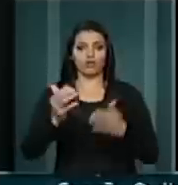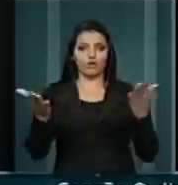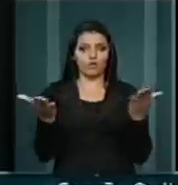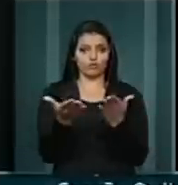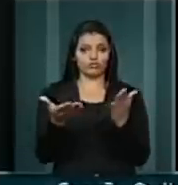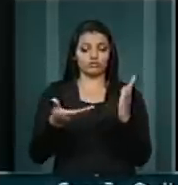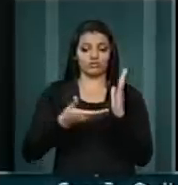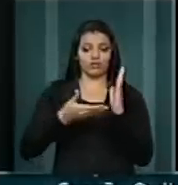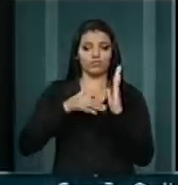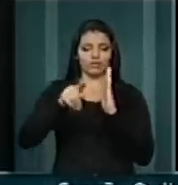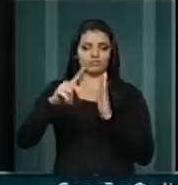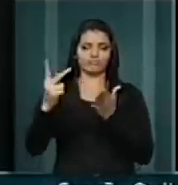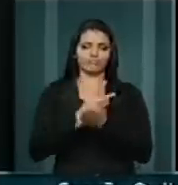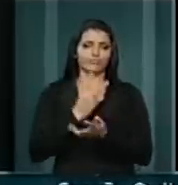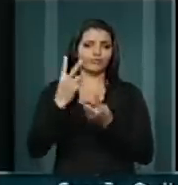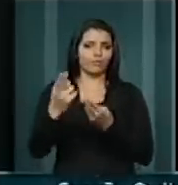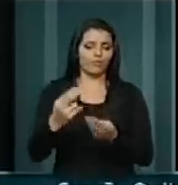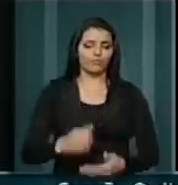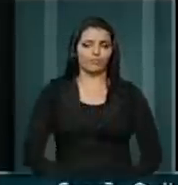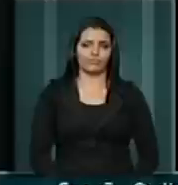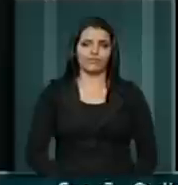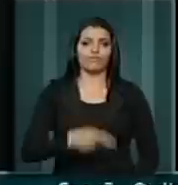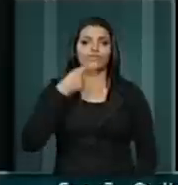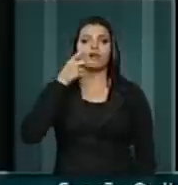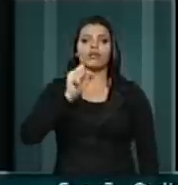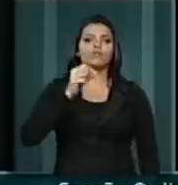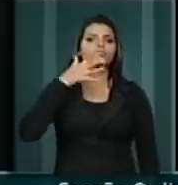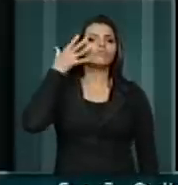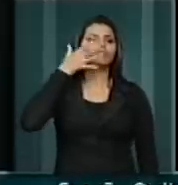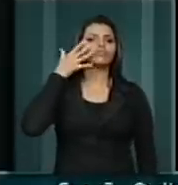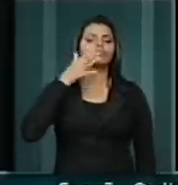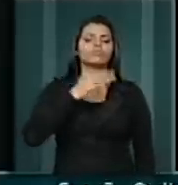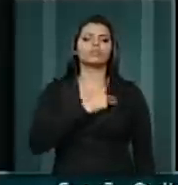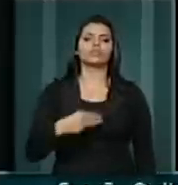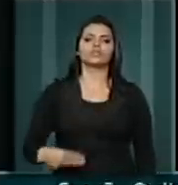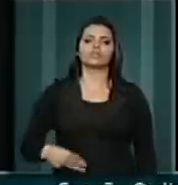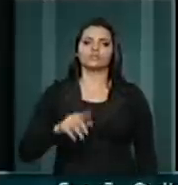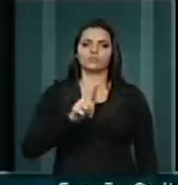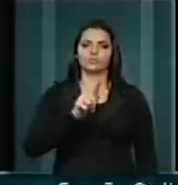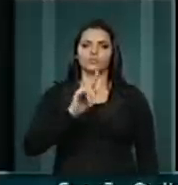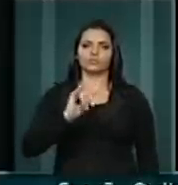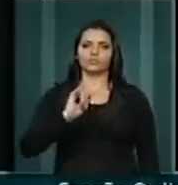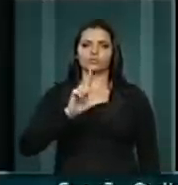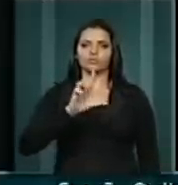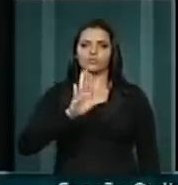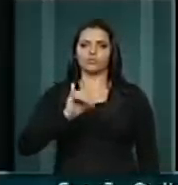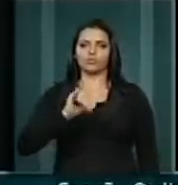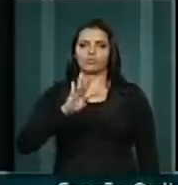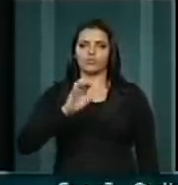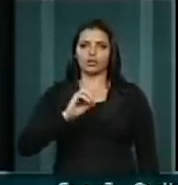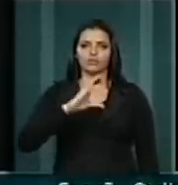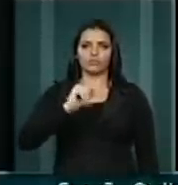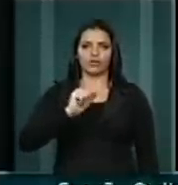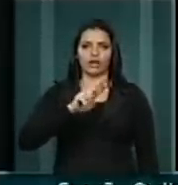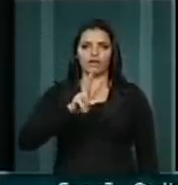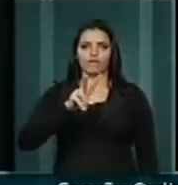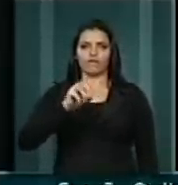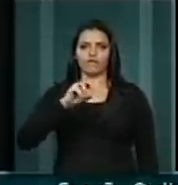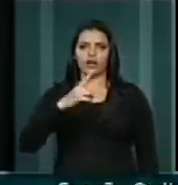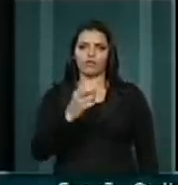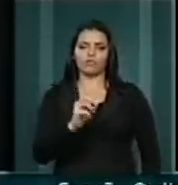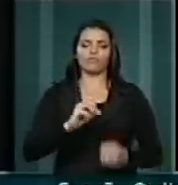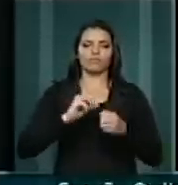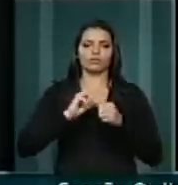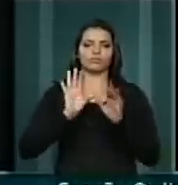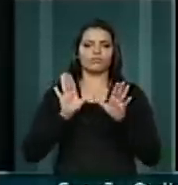e diz respeito a um pronunciamento que o ministro Gilberto Carvalho fez no Fórum Social Mundial.